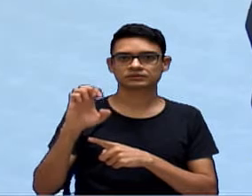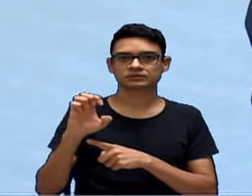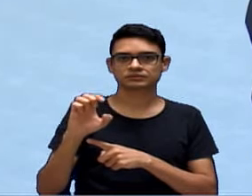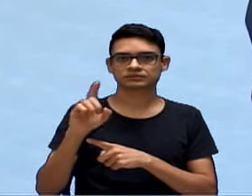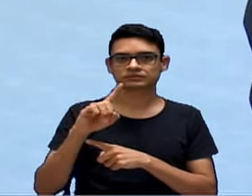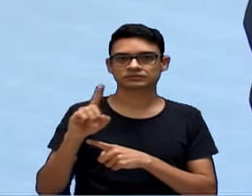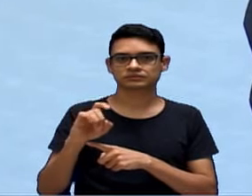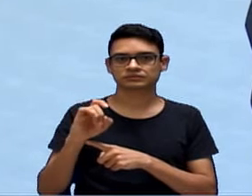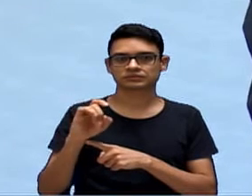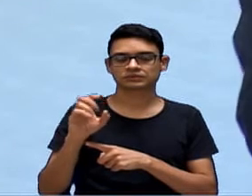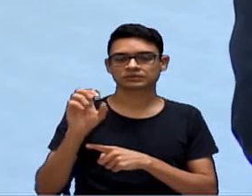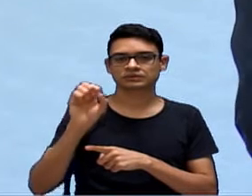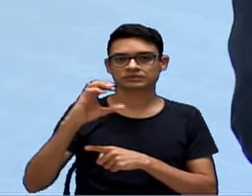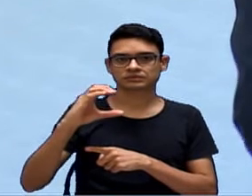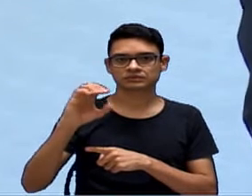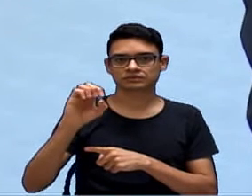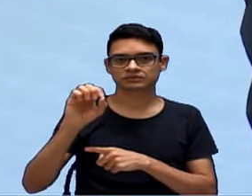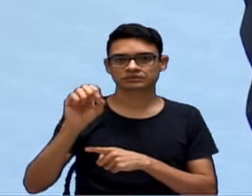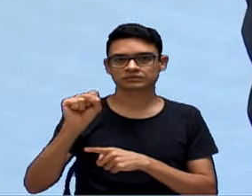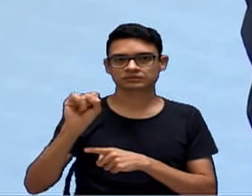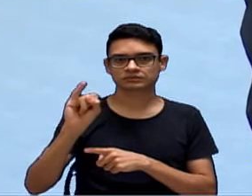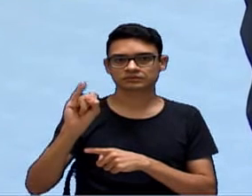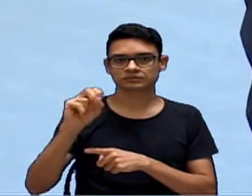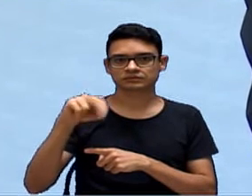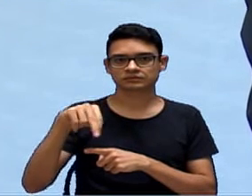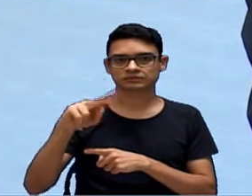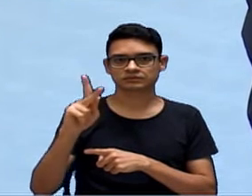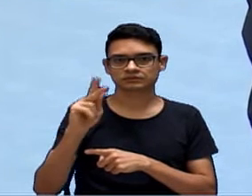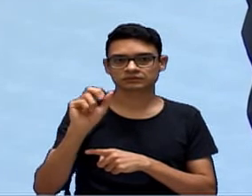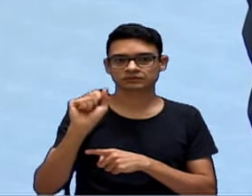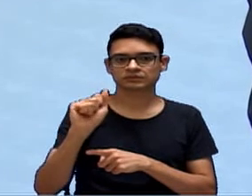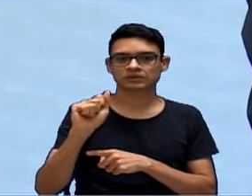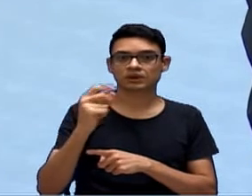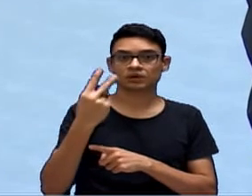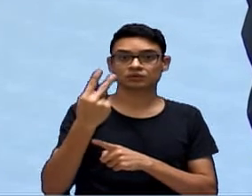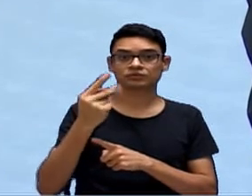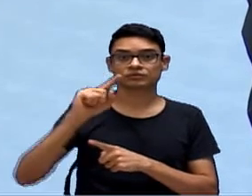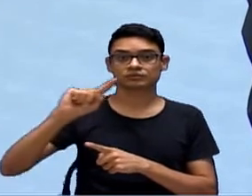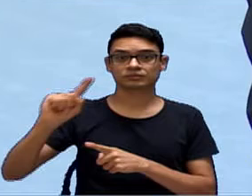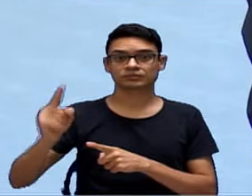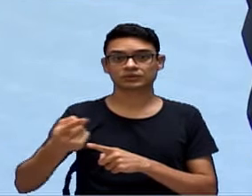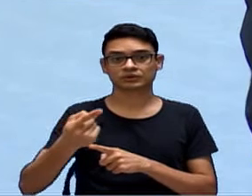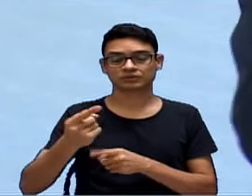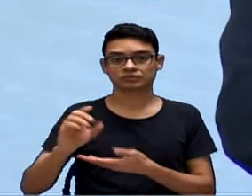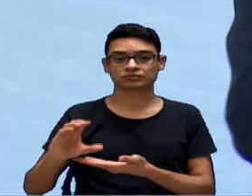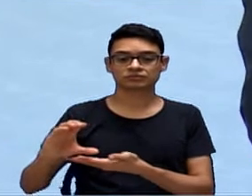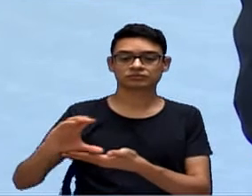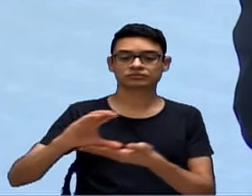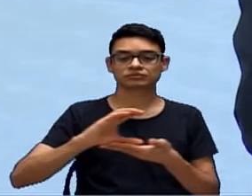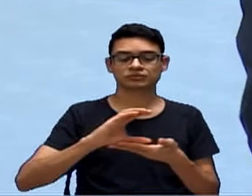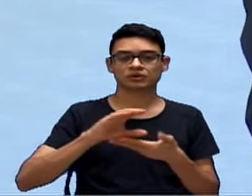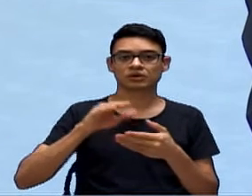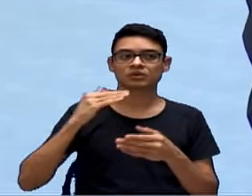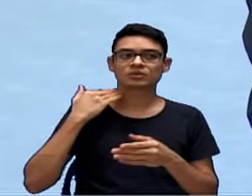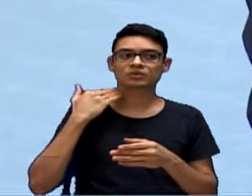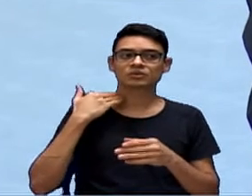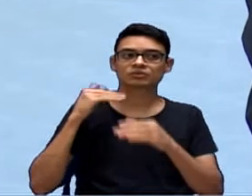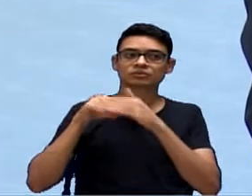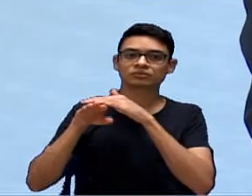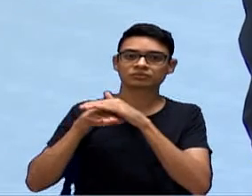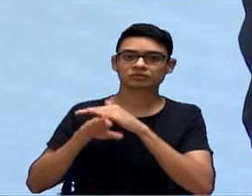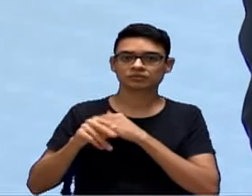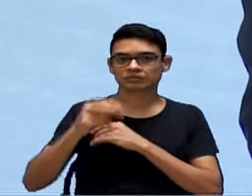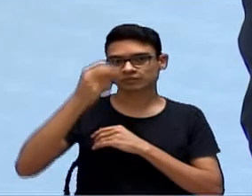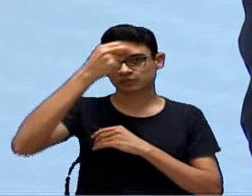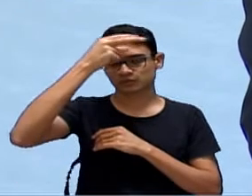em costeio, 2 milhões, já está no cofre da Prefeitura, 2 milhões para a saúde, em costeio, pode gastar em costeio 2